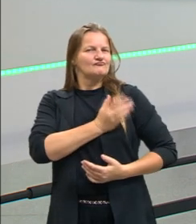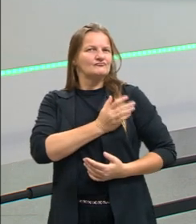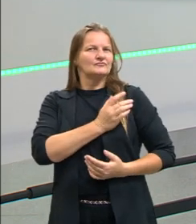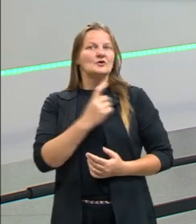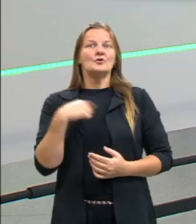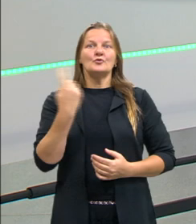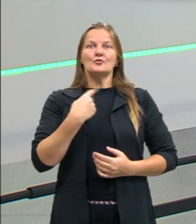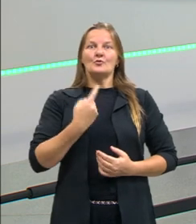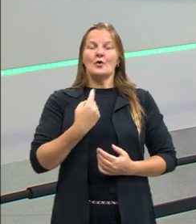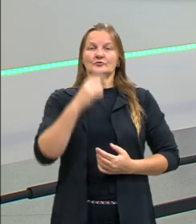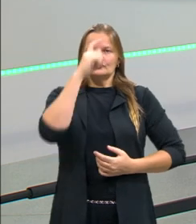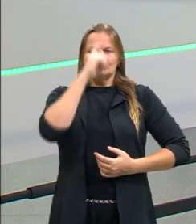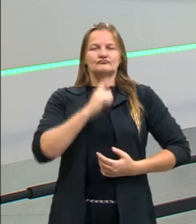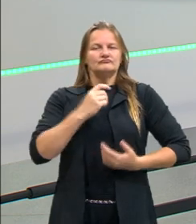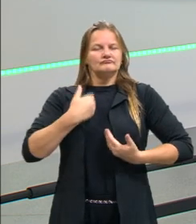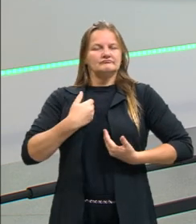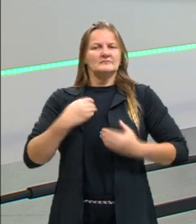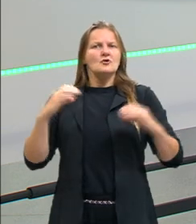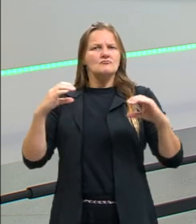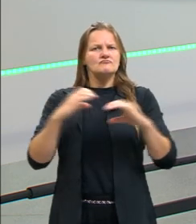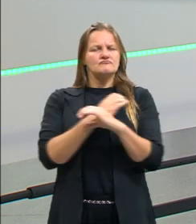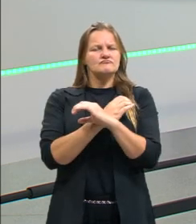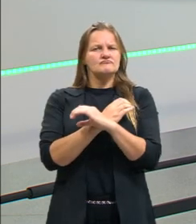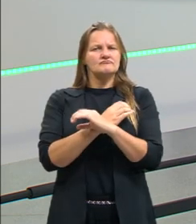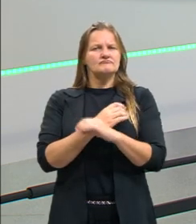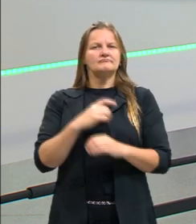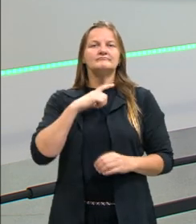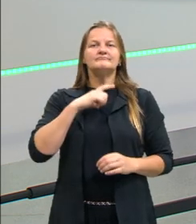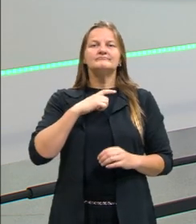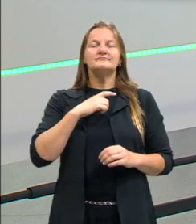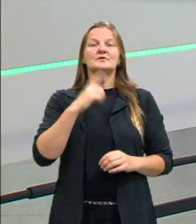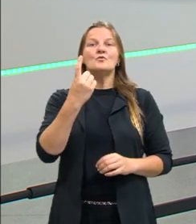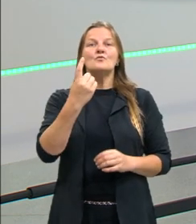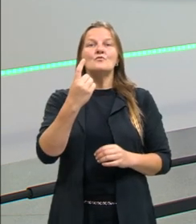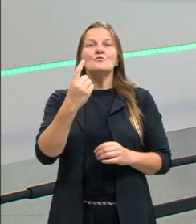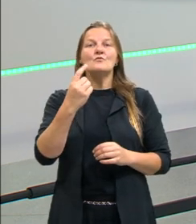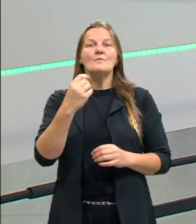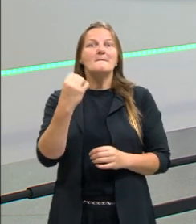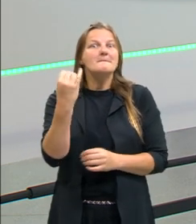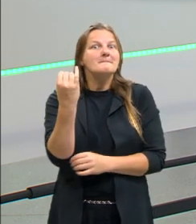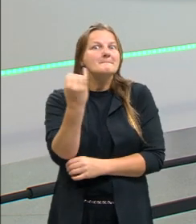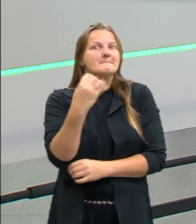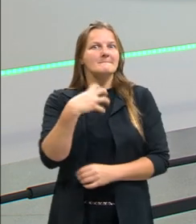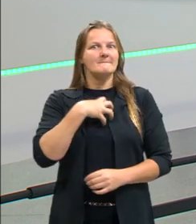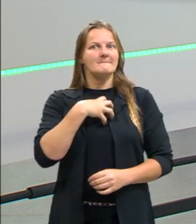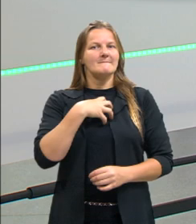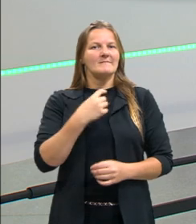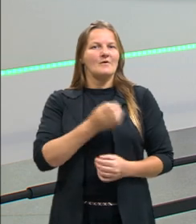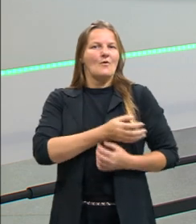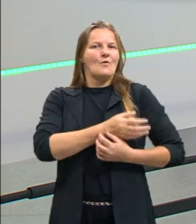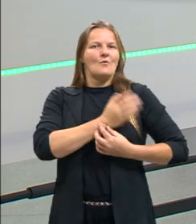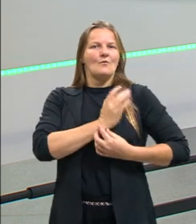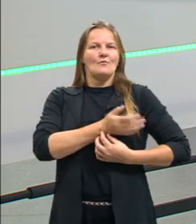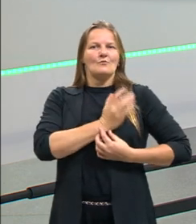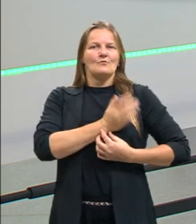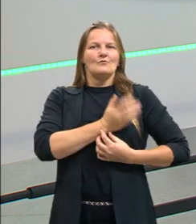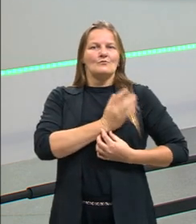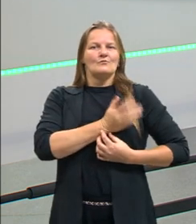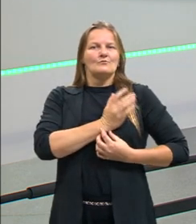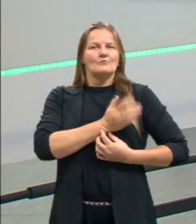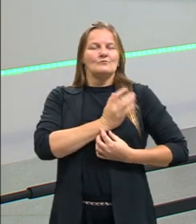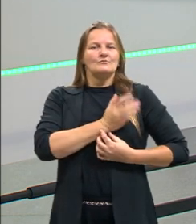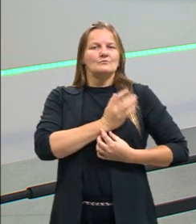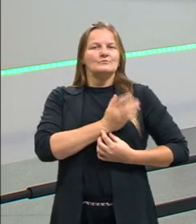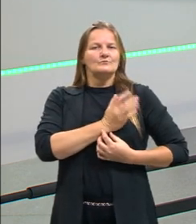nosso próprio ser. Nós somos uma totalidade e nós temos um órgão vital, que é o coração. É a nossa essência. A nossa